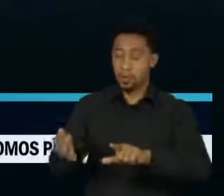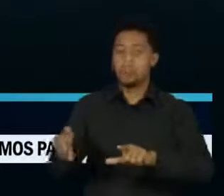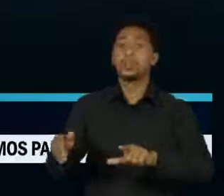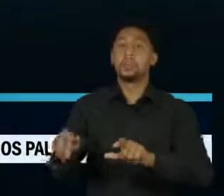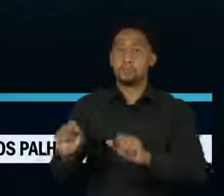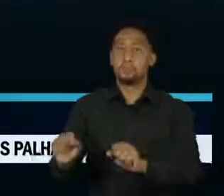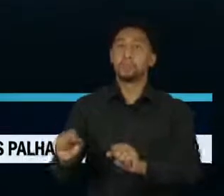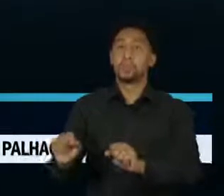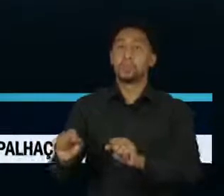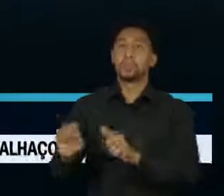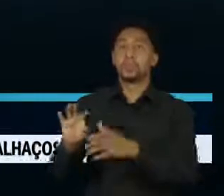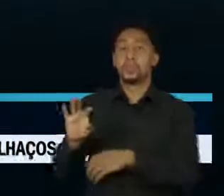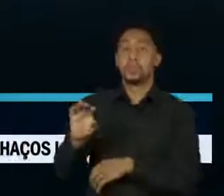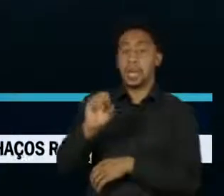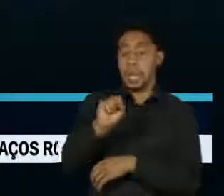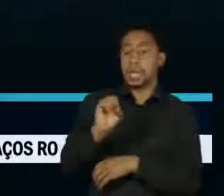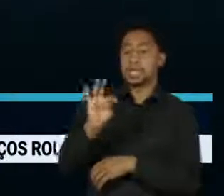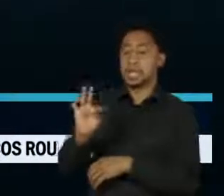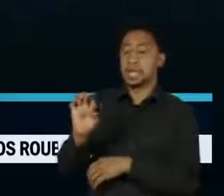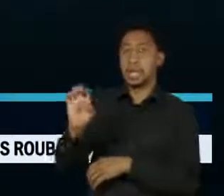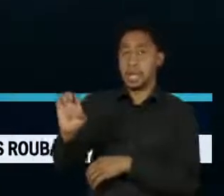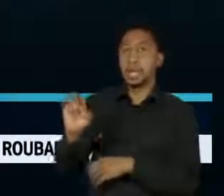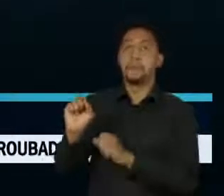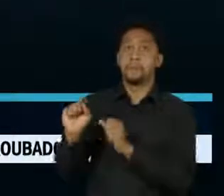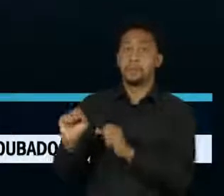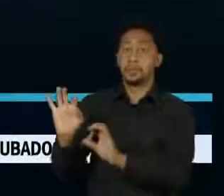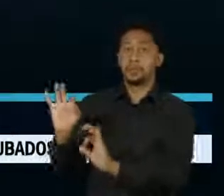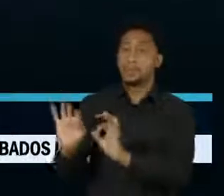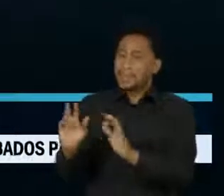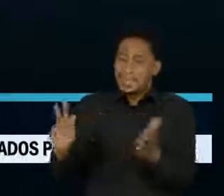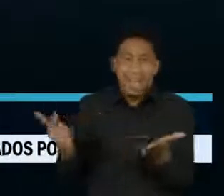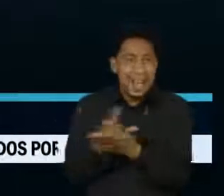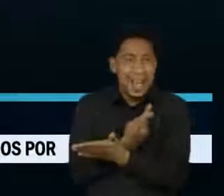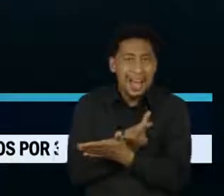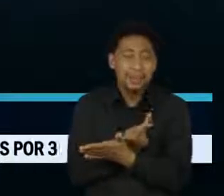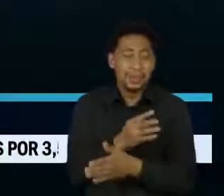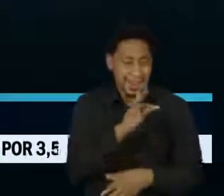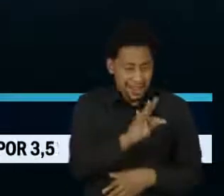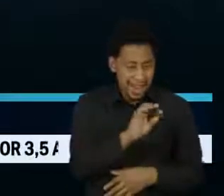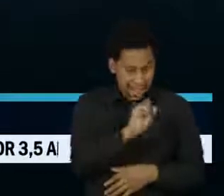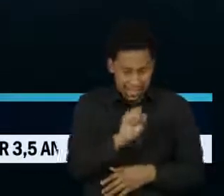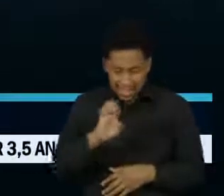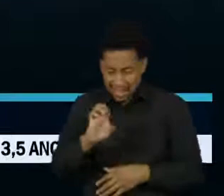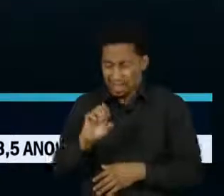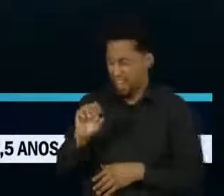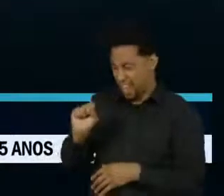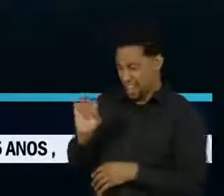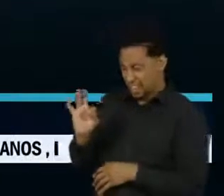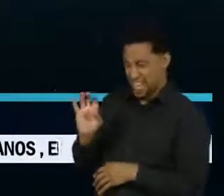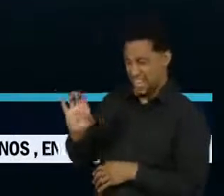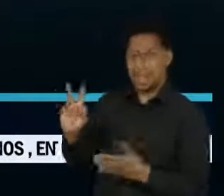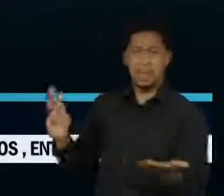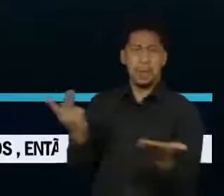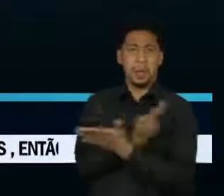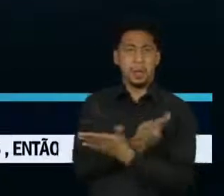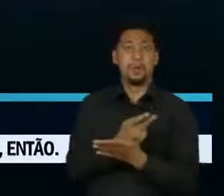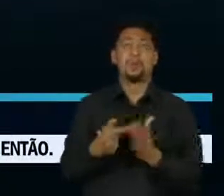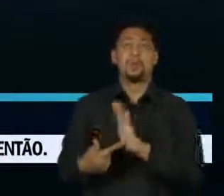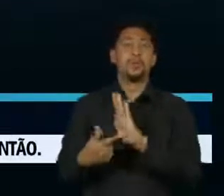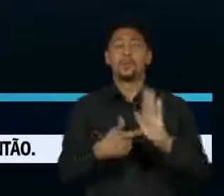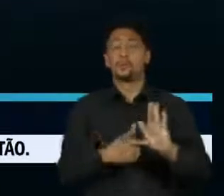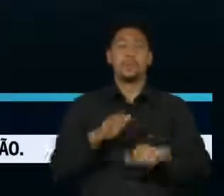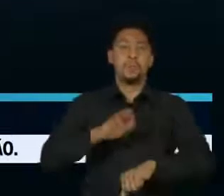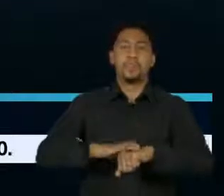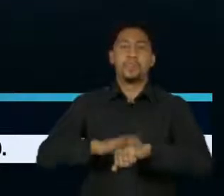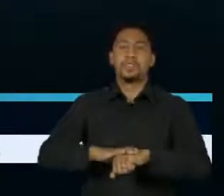STE, nome errado para o TSE. Em outro trecho, ele falou que elas serviriam para dar o golpe final